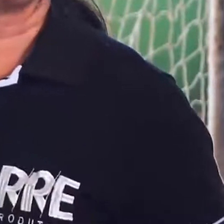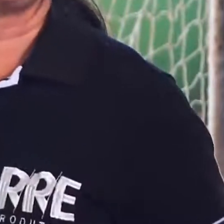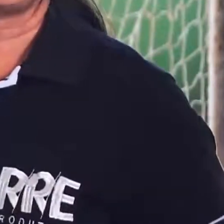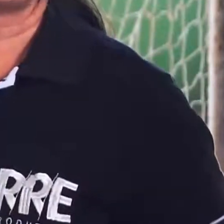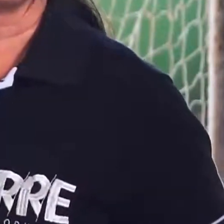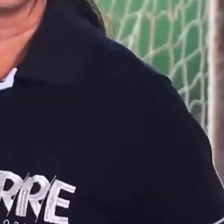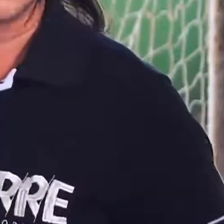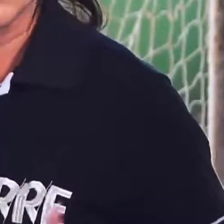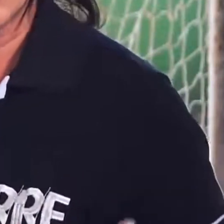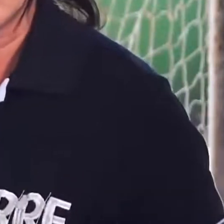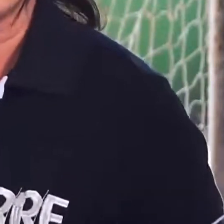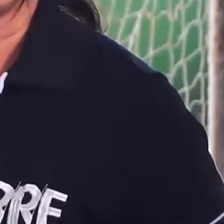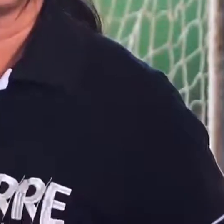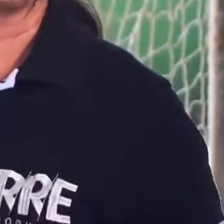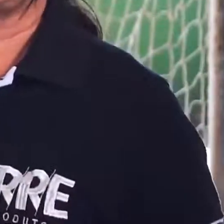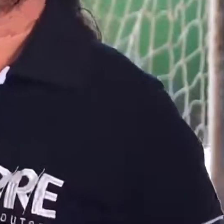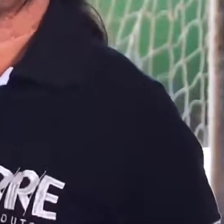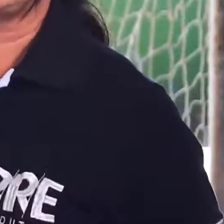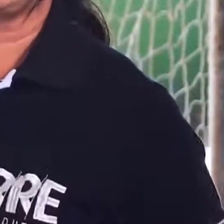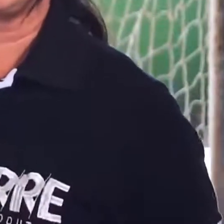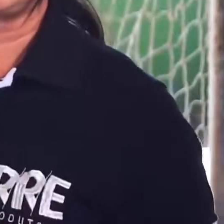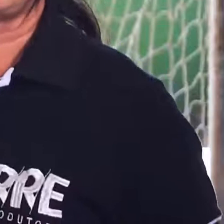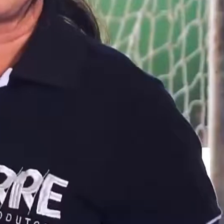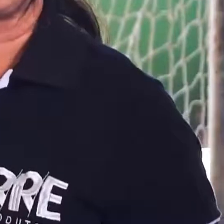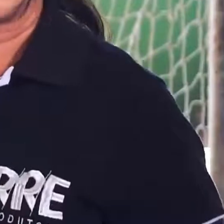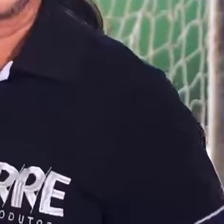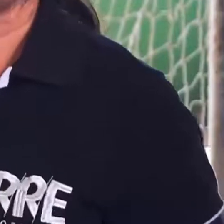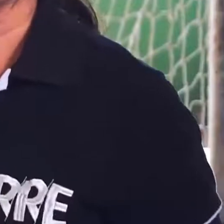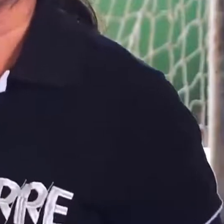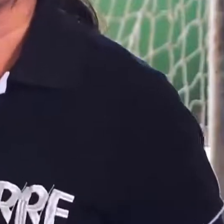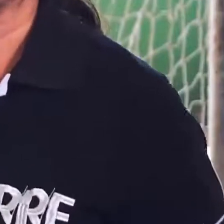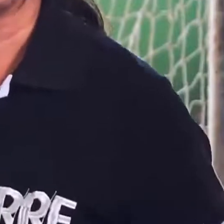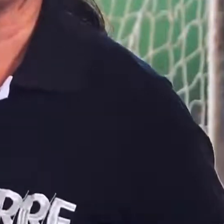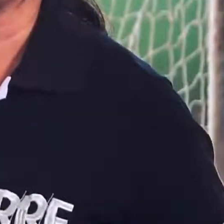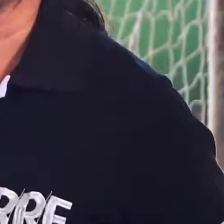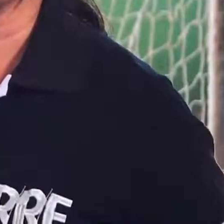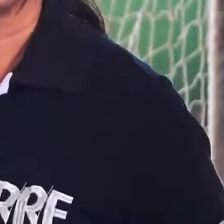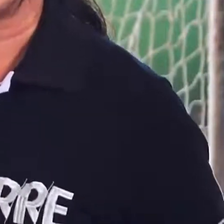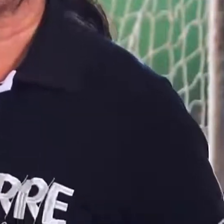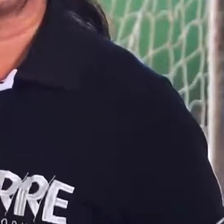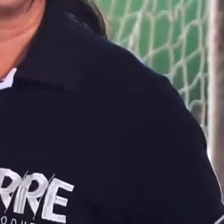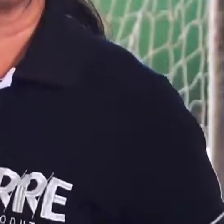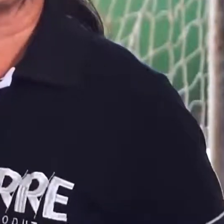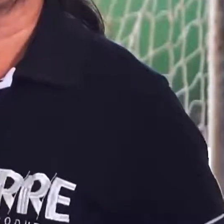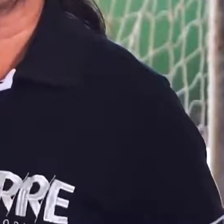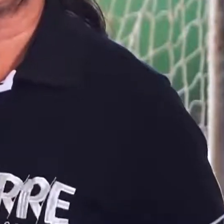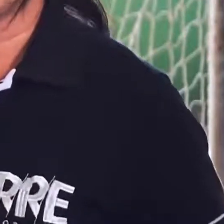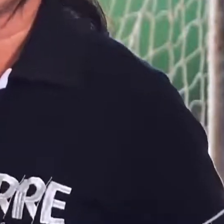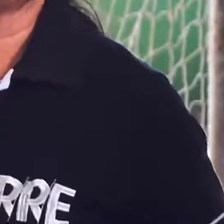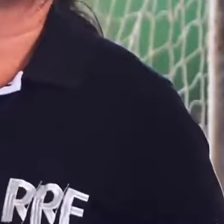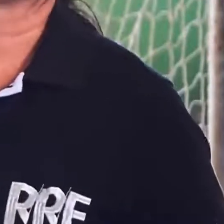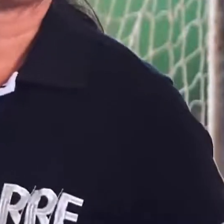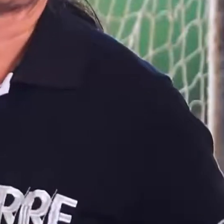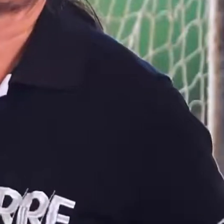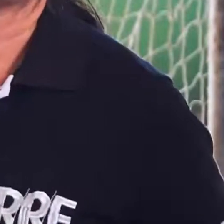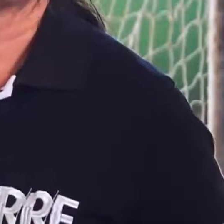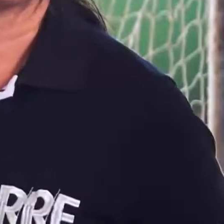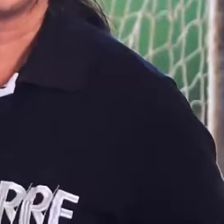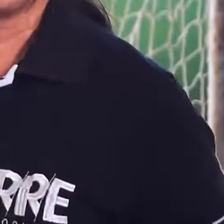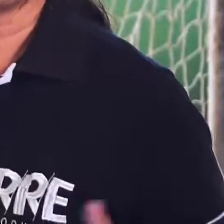treinamento físico que auxilia no processo do envelhecimento, reduzindo as perdas funcionais, abalos cognitivos e